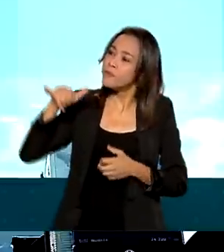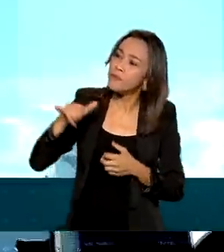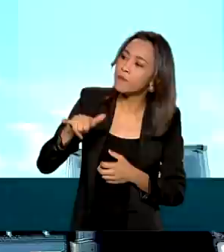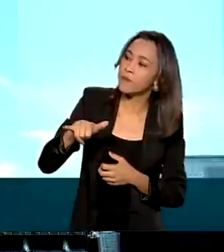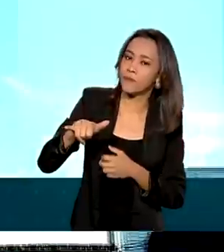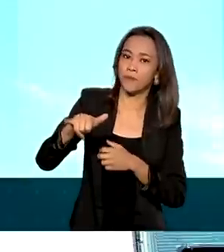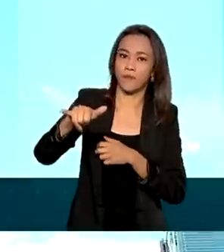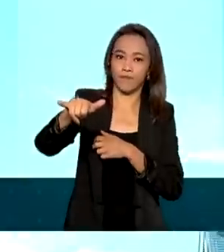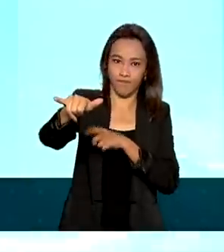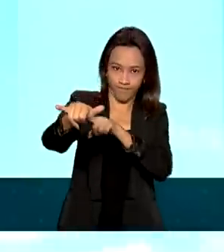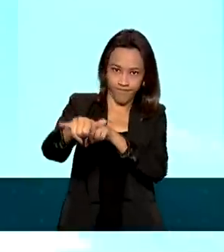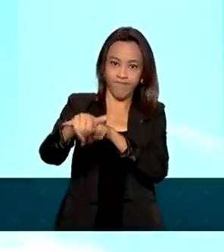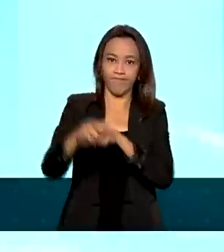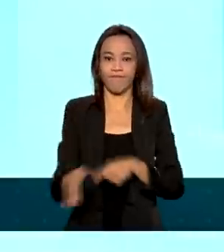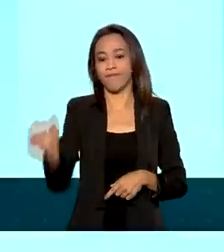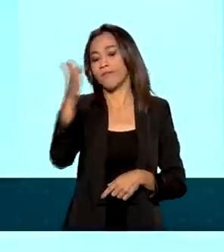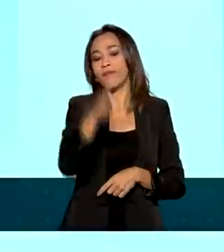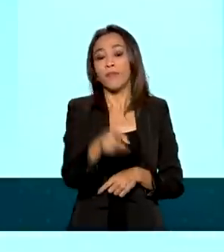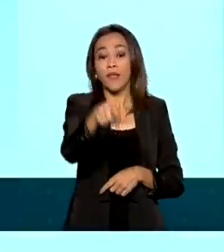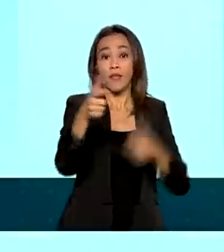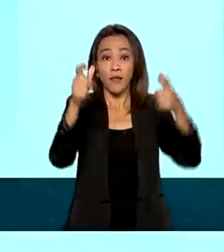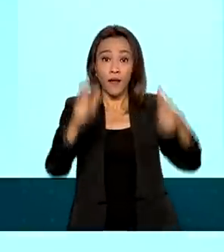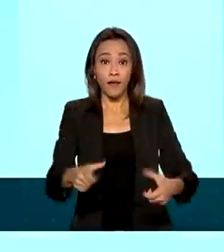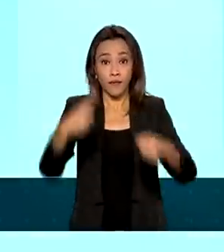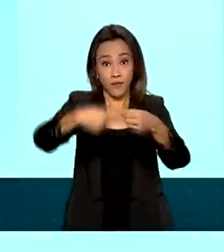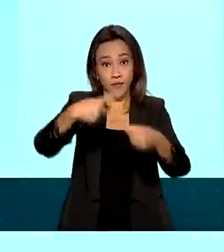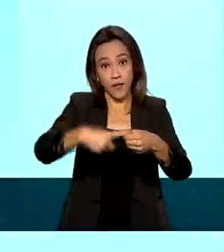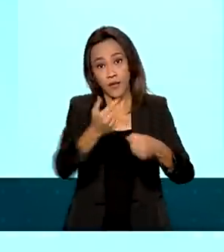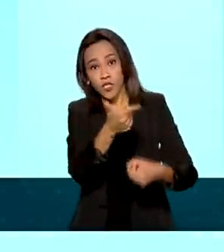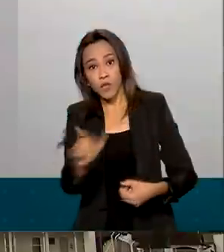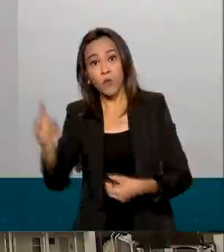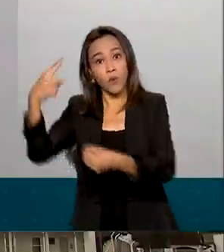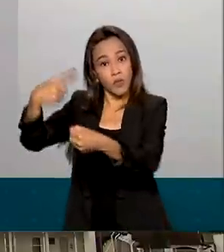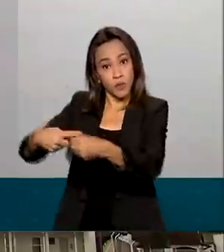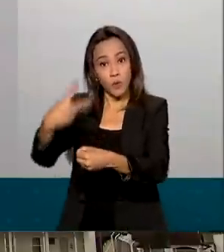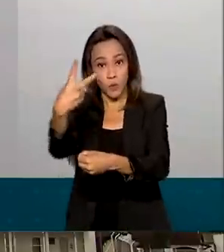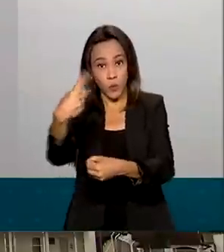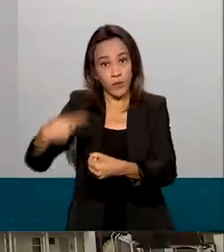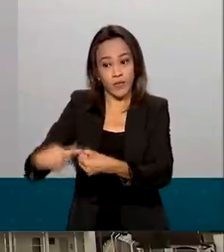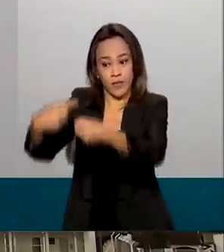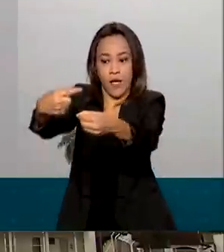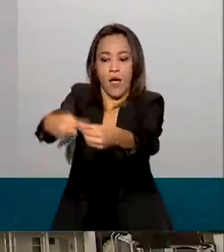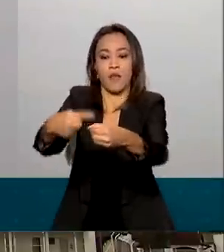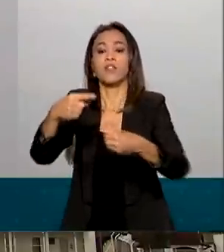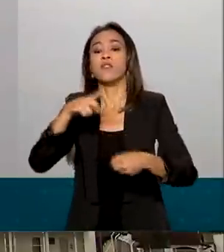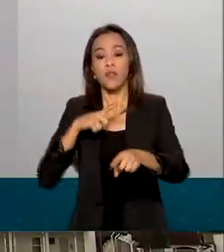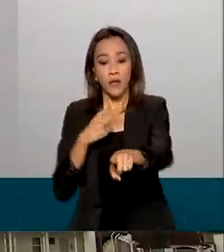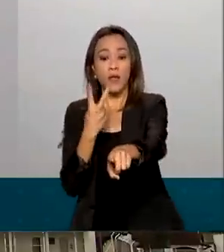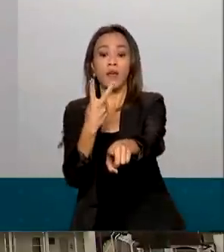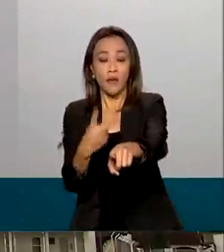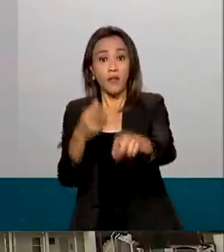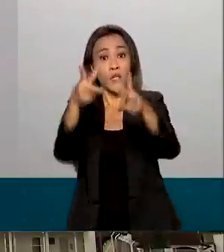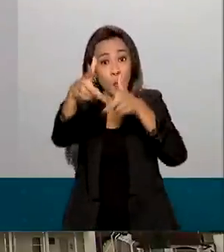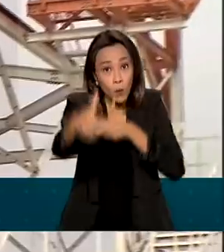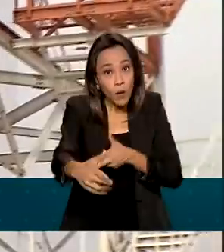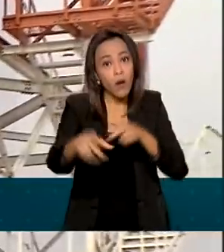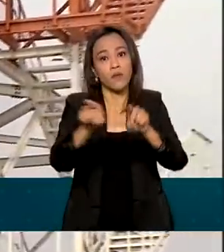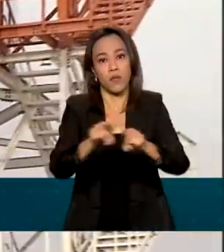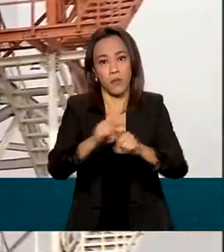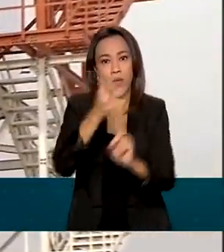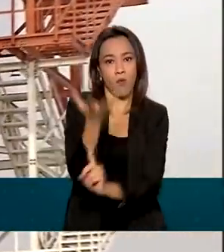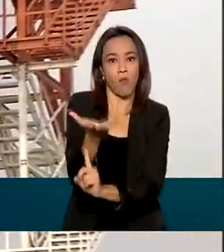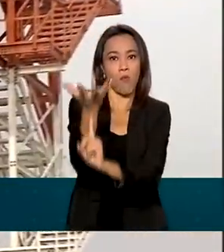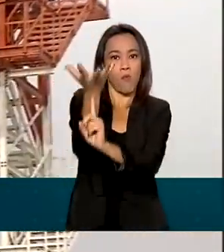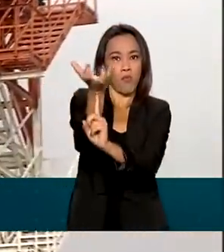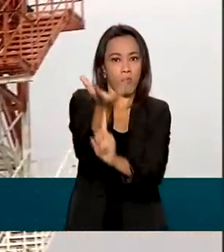Além de Ponta Porã, as cidades de Porto Murtinho e Corumbá também já contam com esse tipo de equipamento. Ao